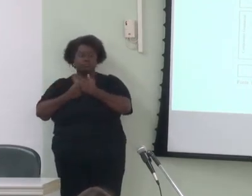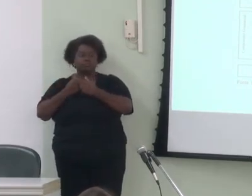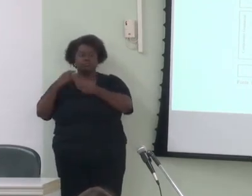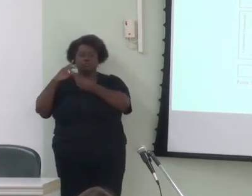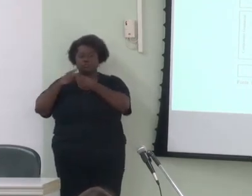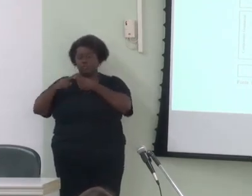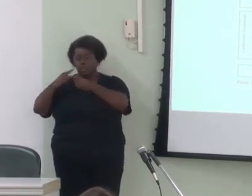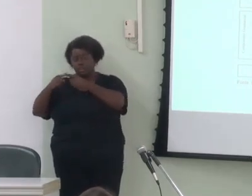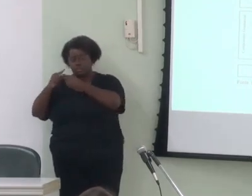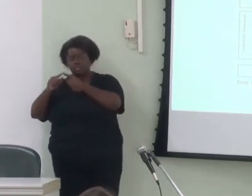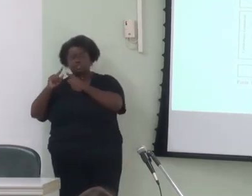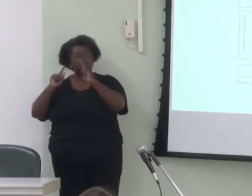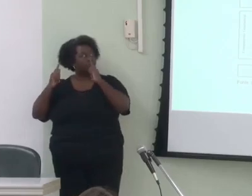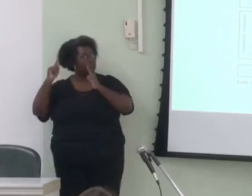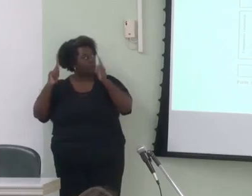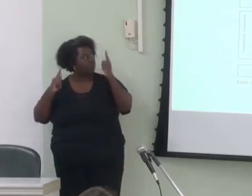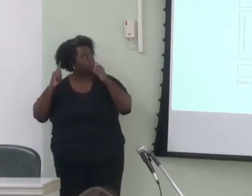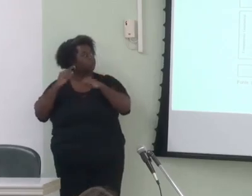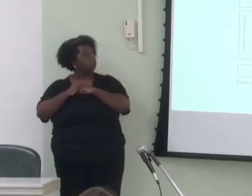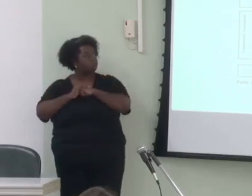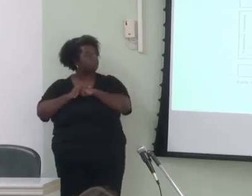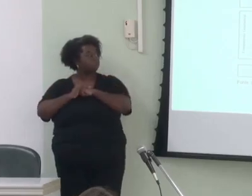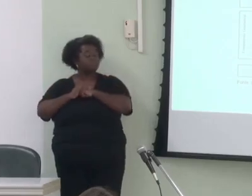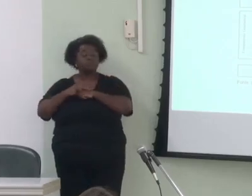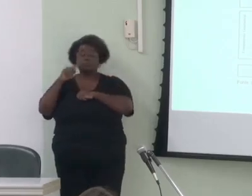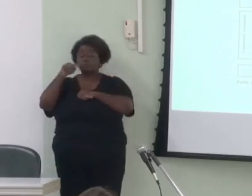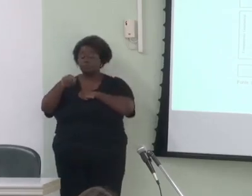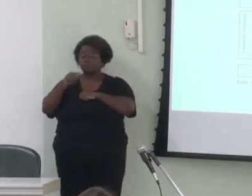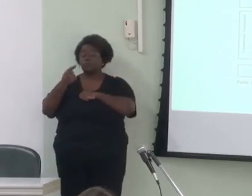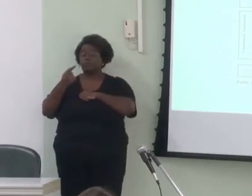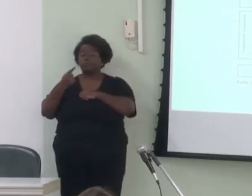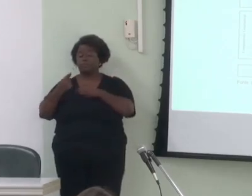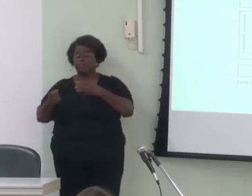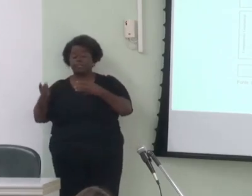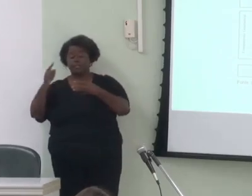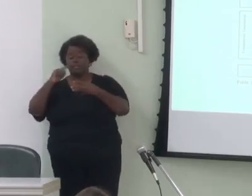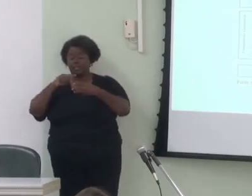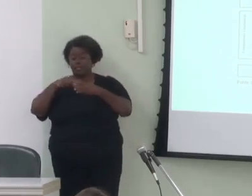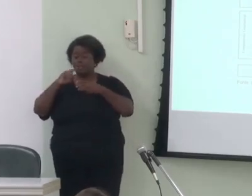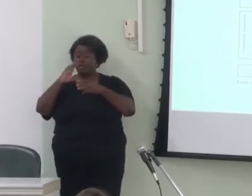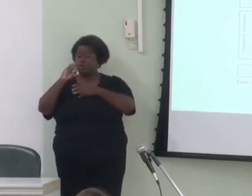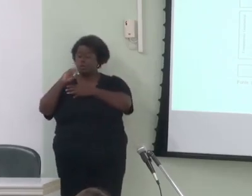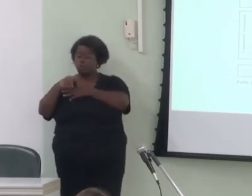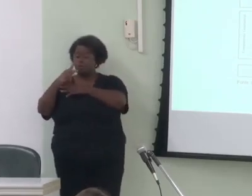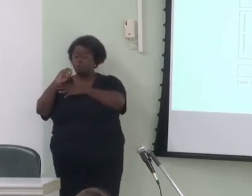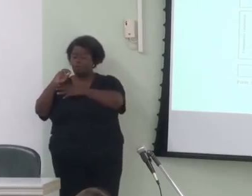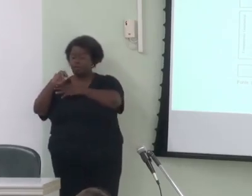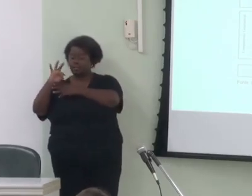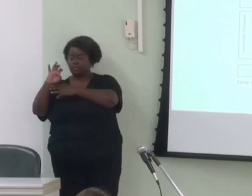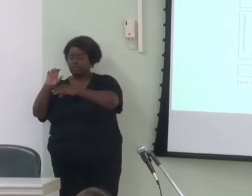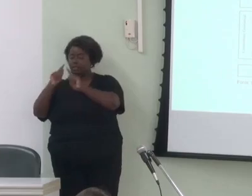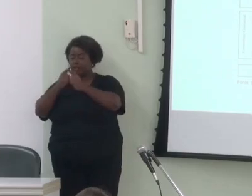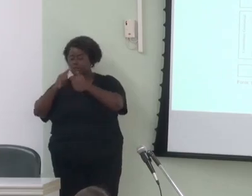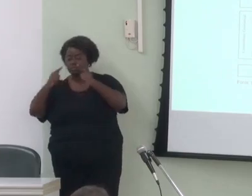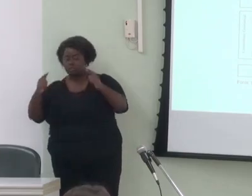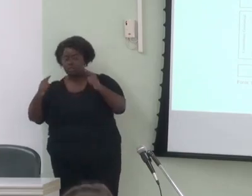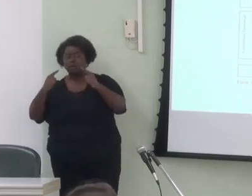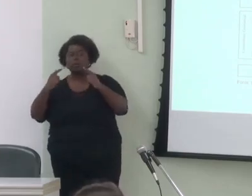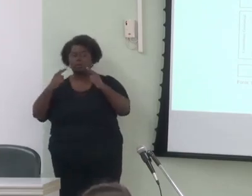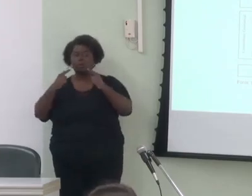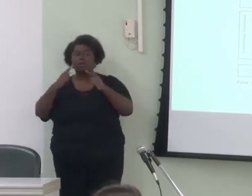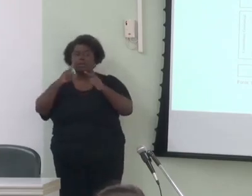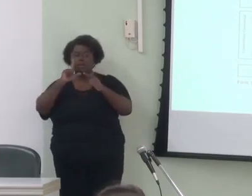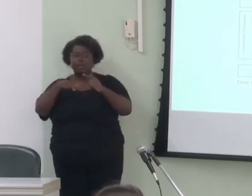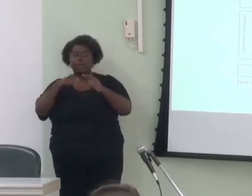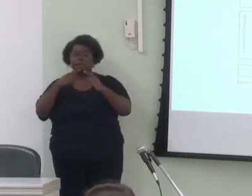Rengevelde Mackenzie postulam que o componente gramatical é tanto mais efetivo quanto mais sua organização se assemelhar à